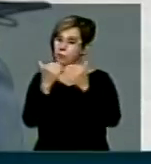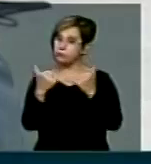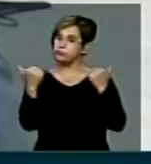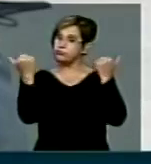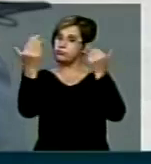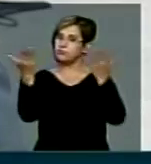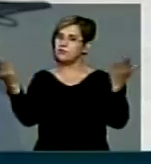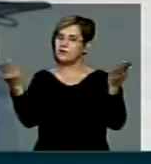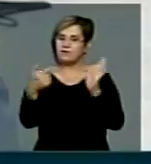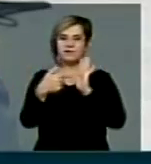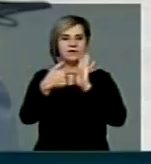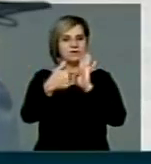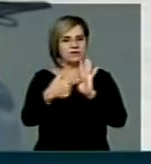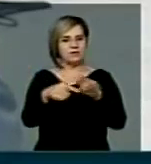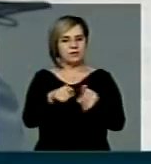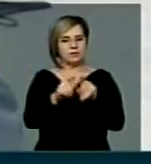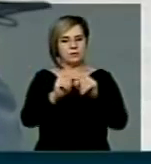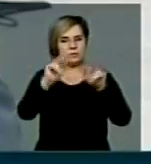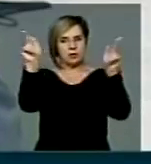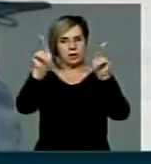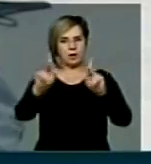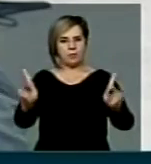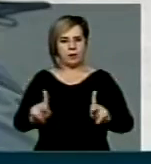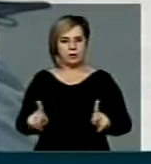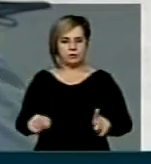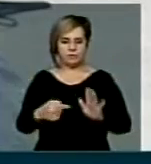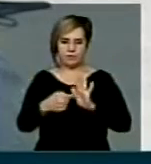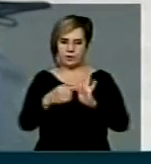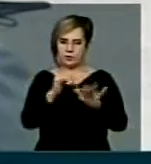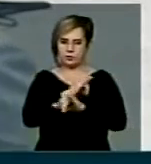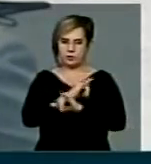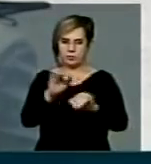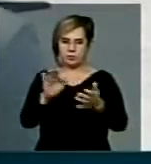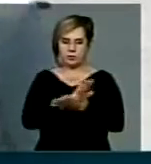lado da pacificação que não tem tido registro. Obrigada, senhor presidente.